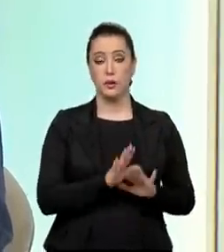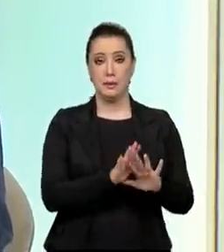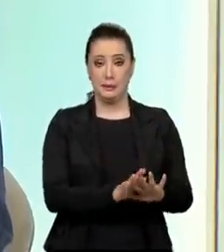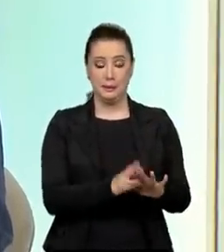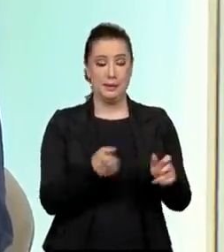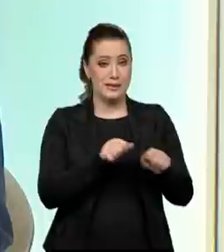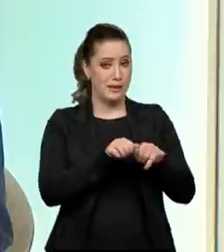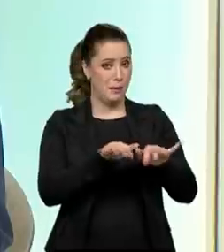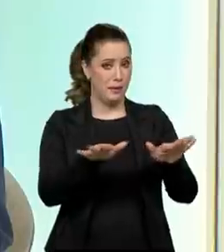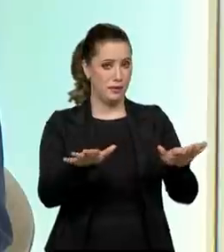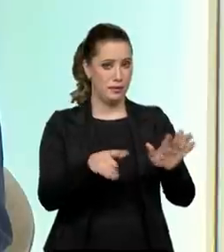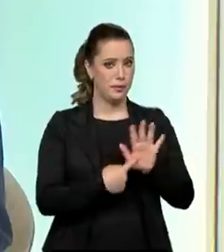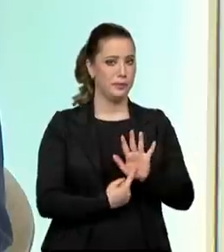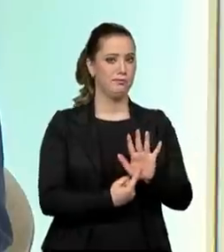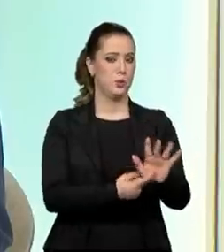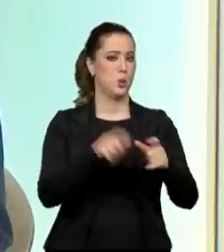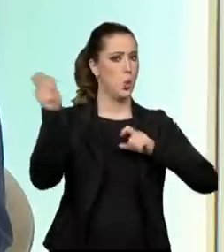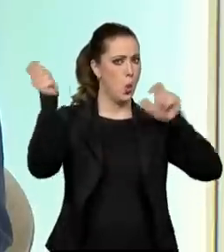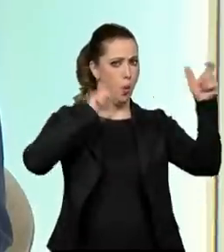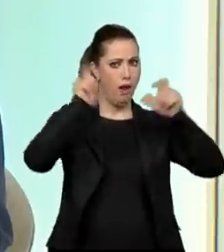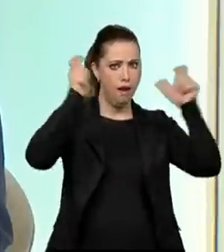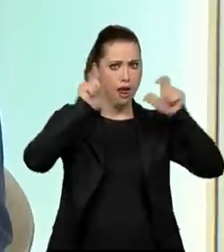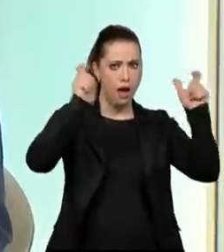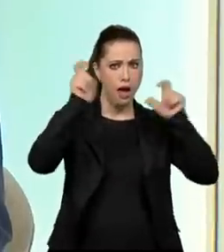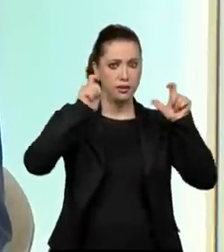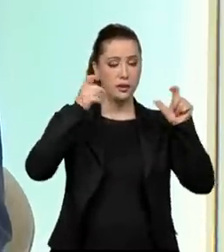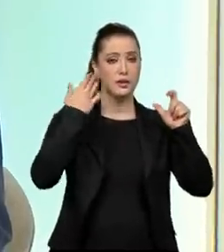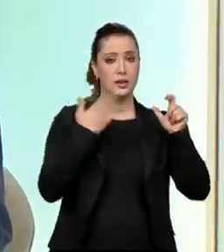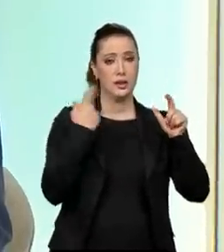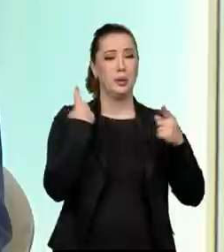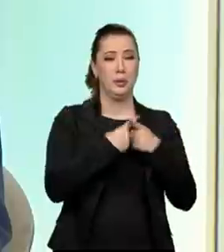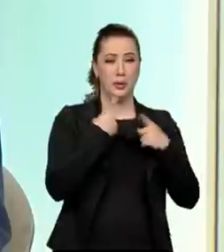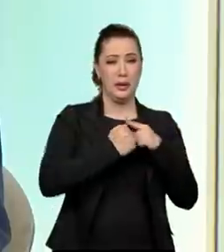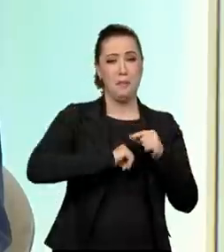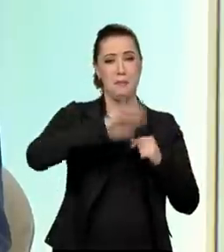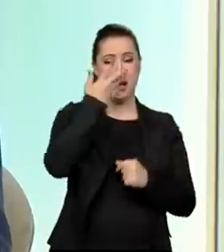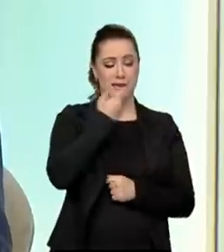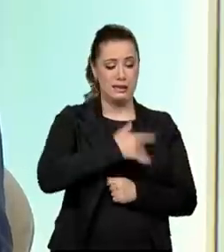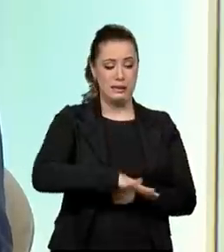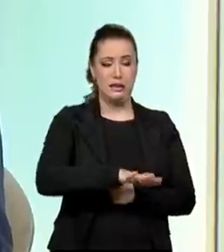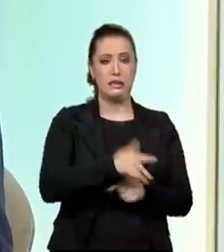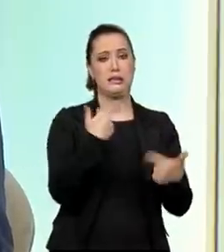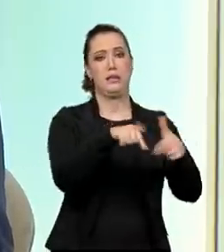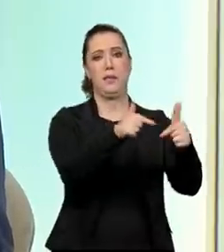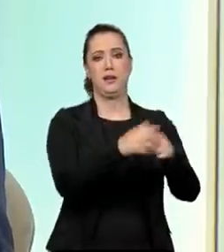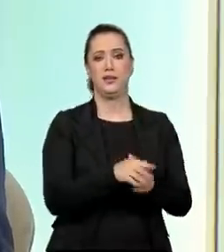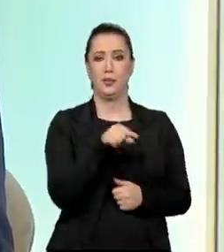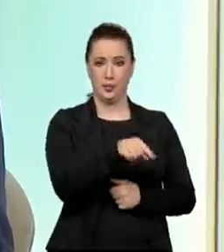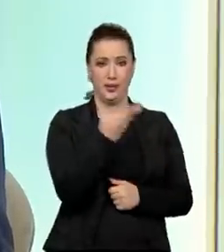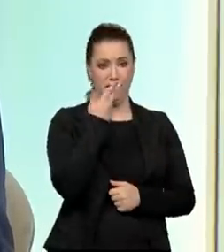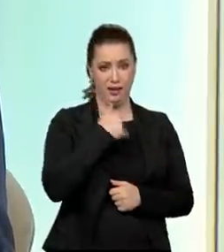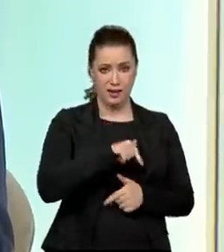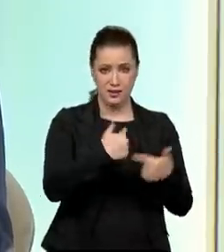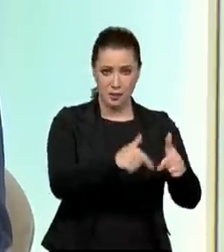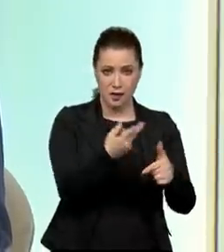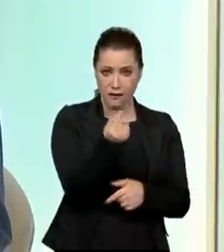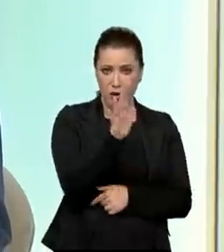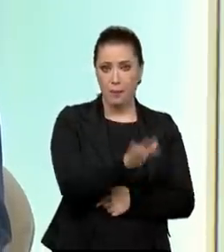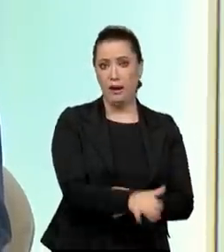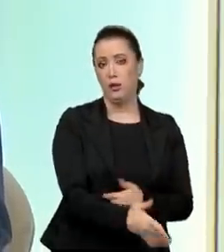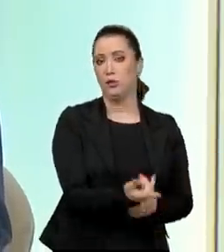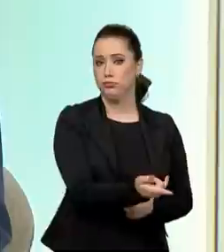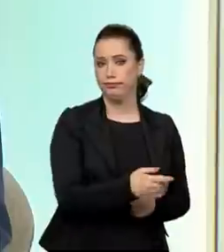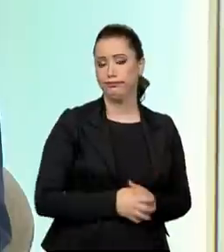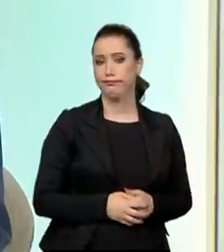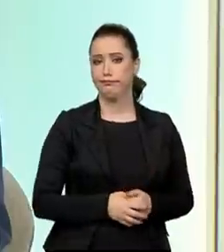pandemia trouxe um alerta de aumento da exploração do trabalho infantil, porque o trabalho infantil é mais barato. E